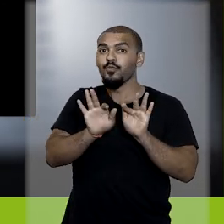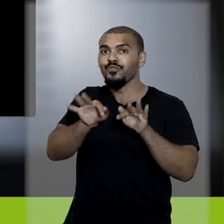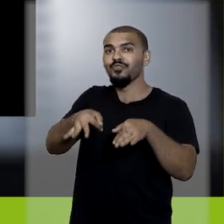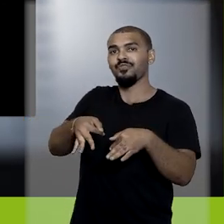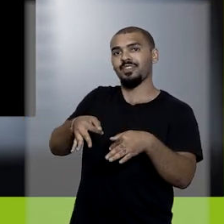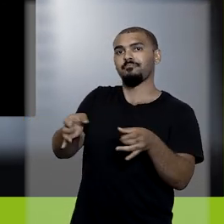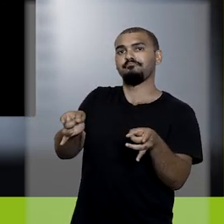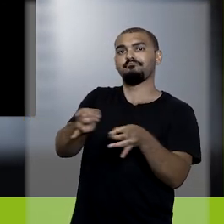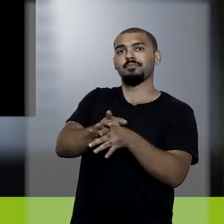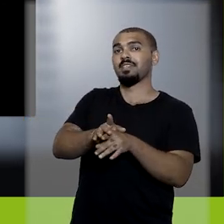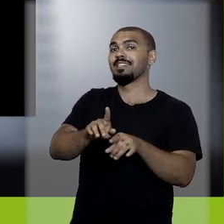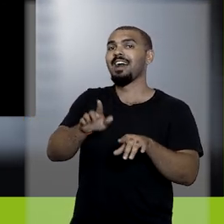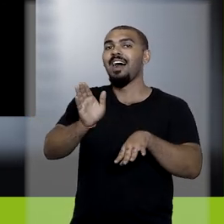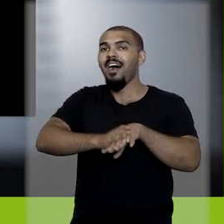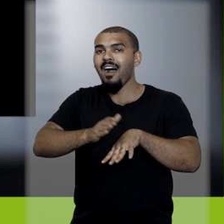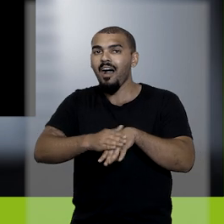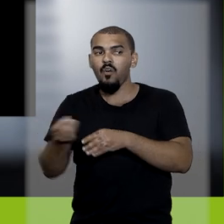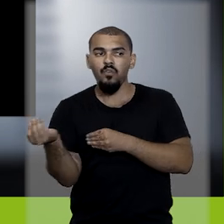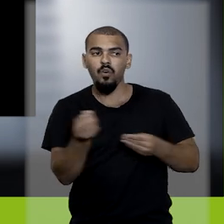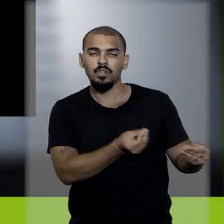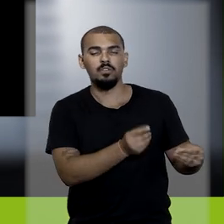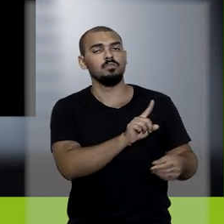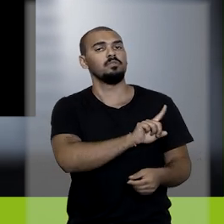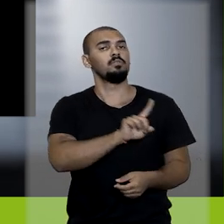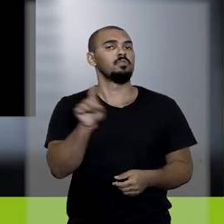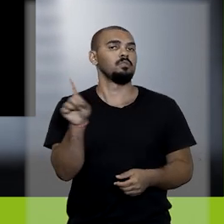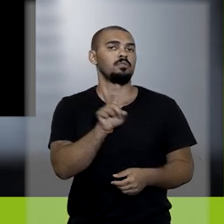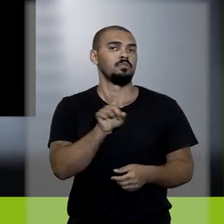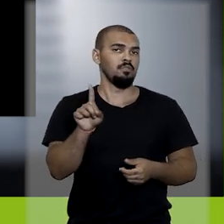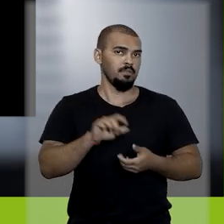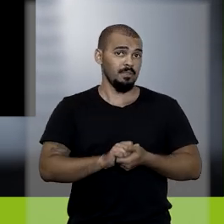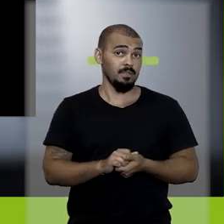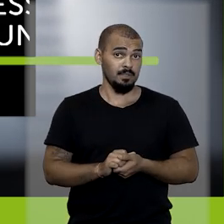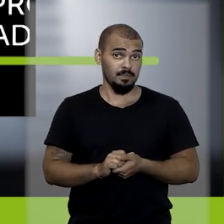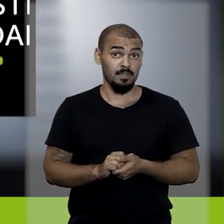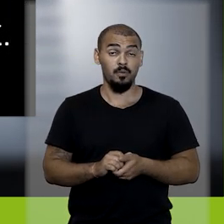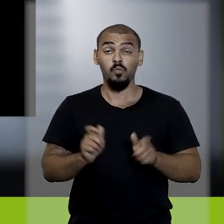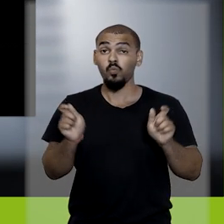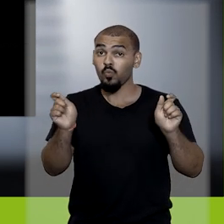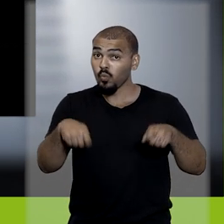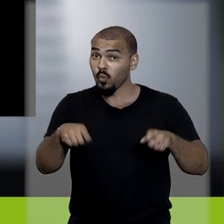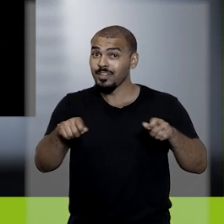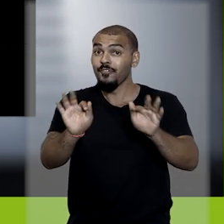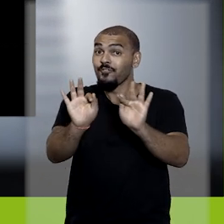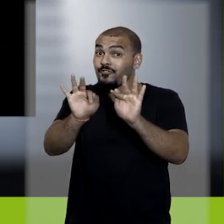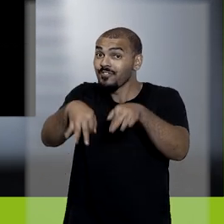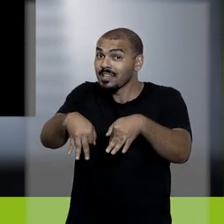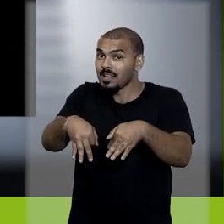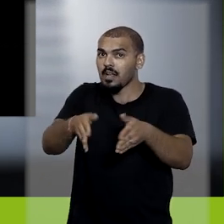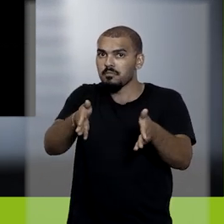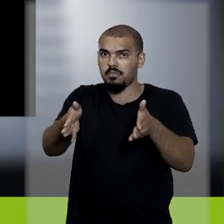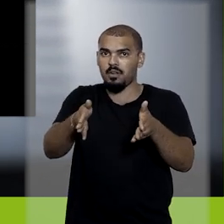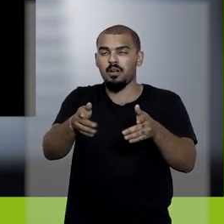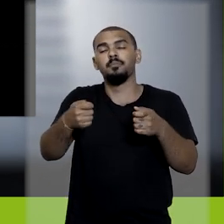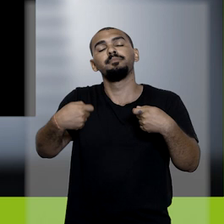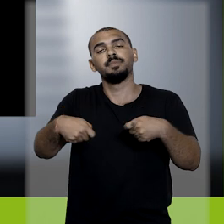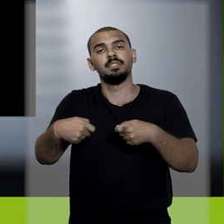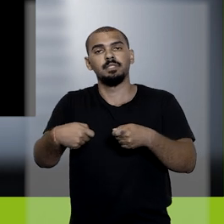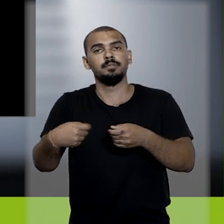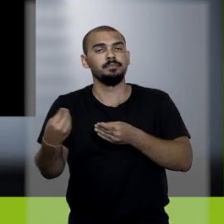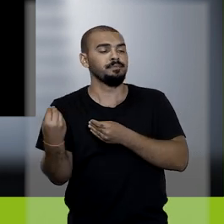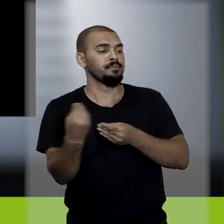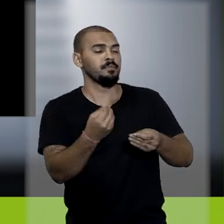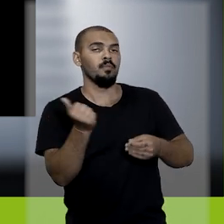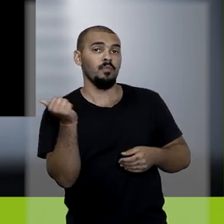também não retorna o processo automaticamente à unidade demandante. Para encerrar a contagem, é necessário